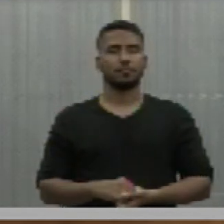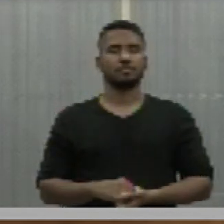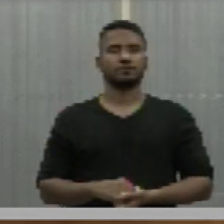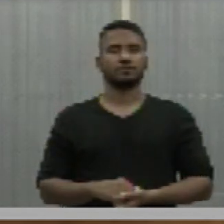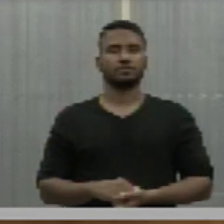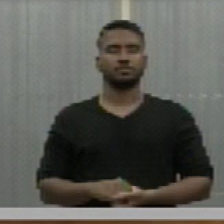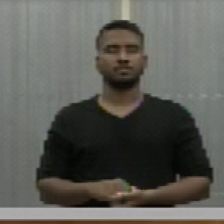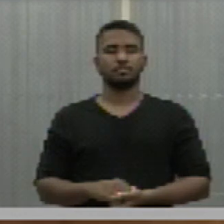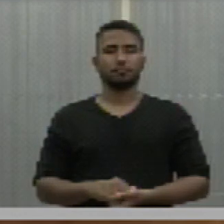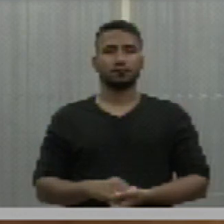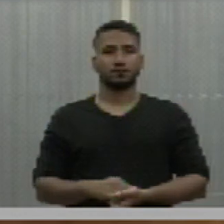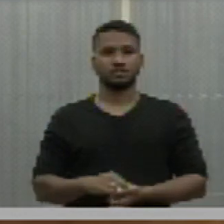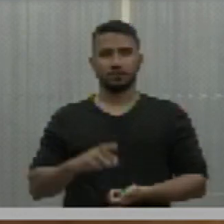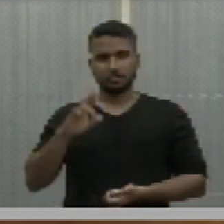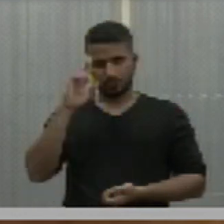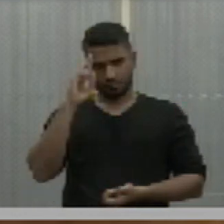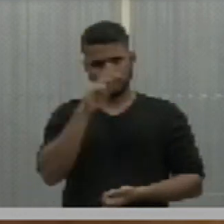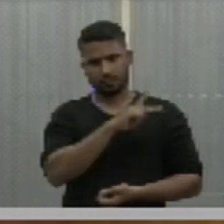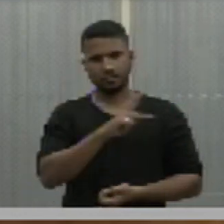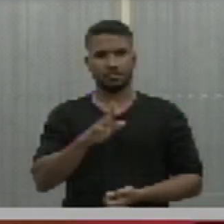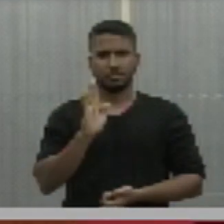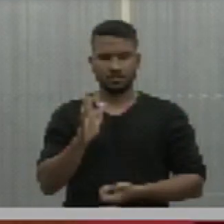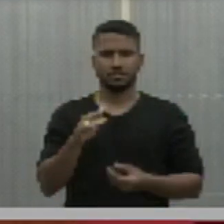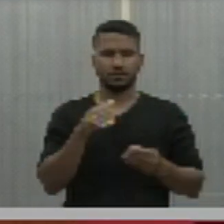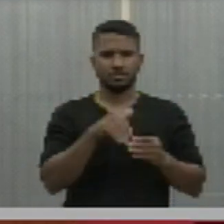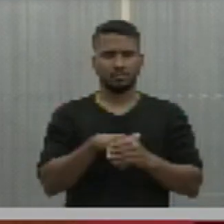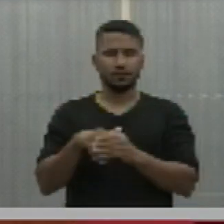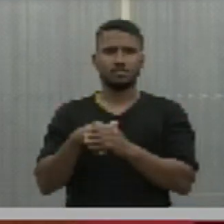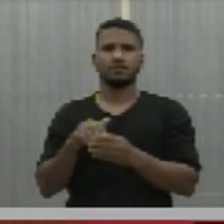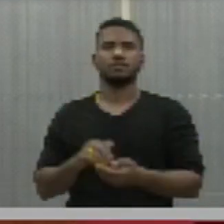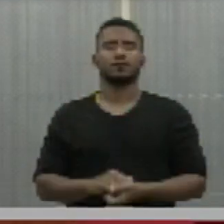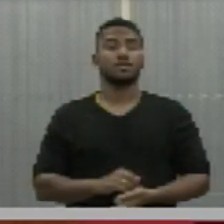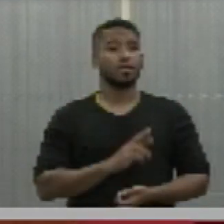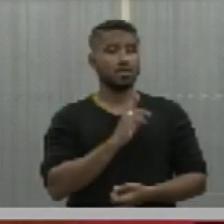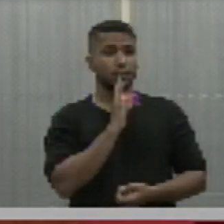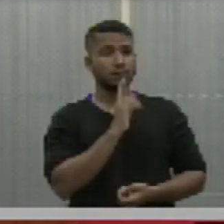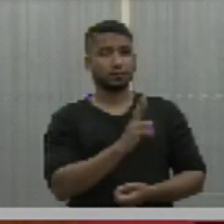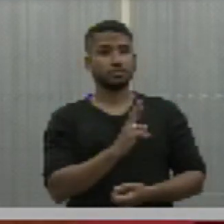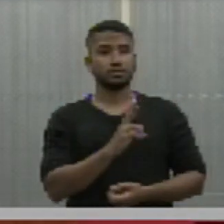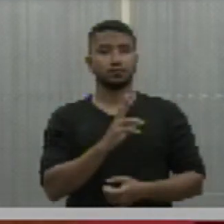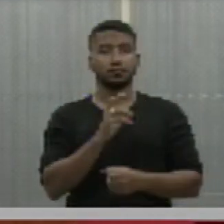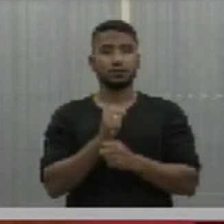Feita a votação, senhor presidente. O resultado, deputado Felipe Sampaio.